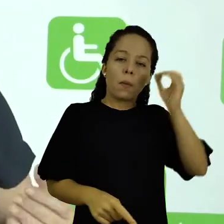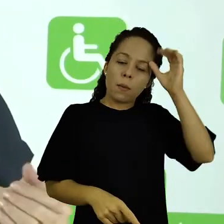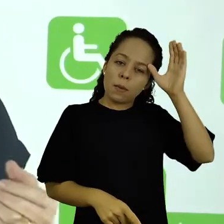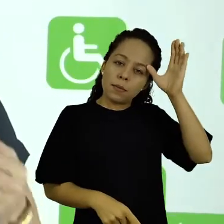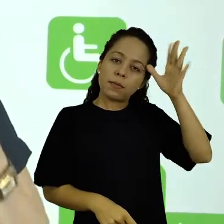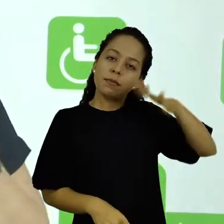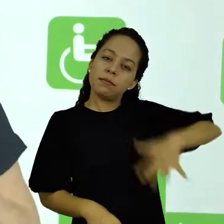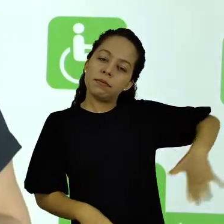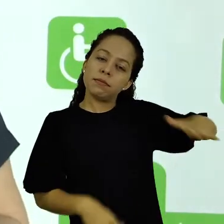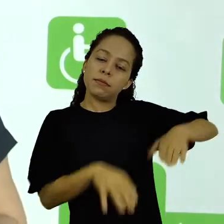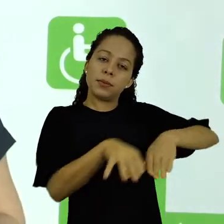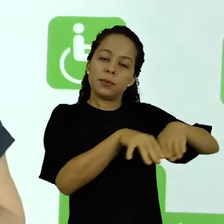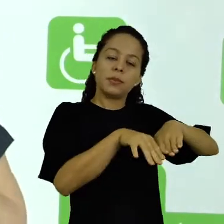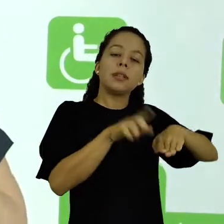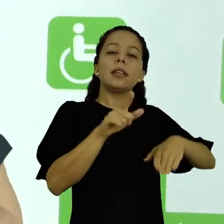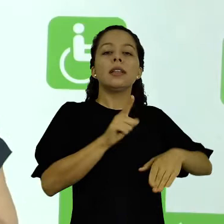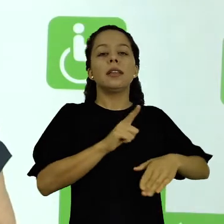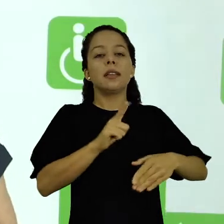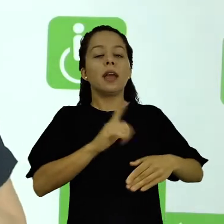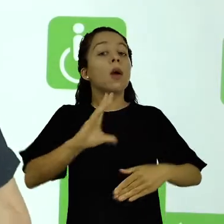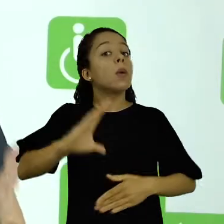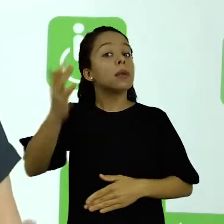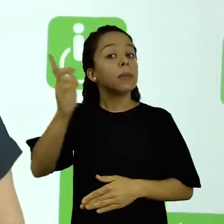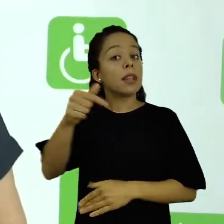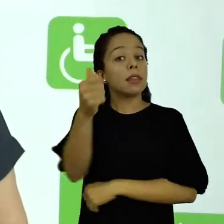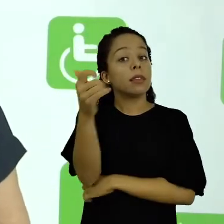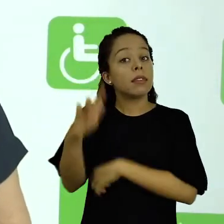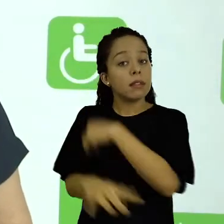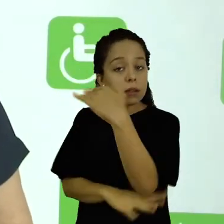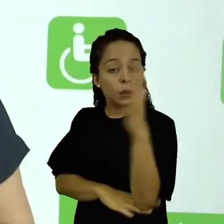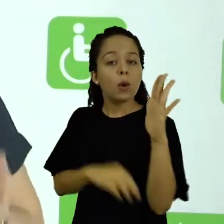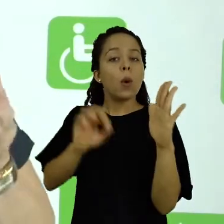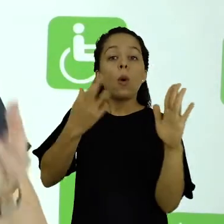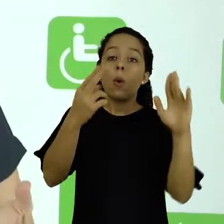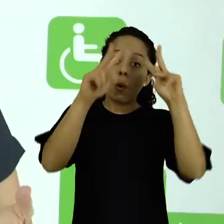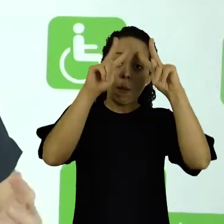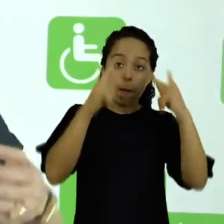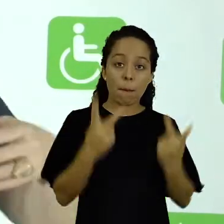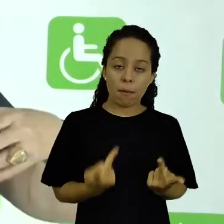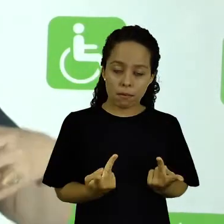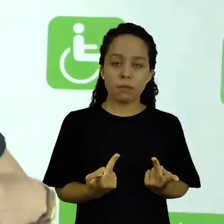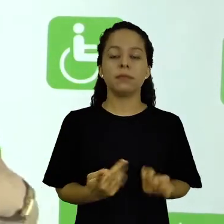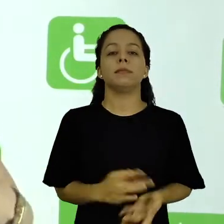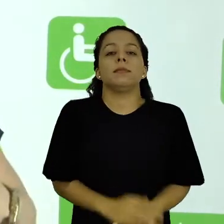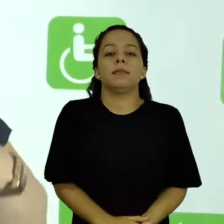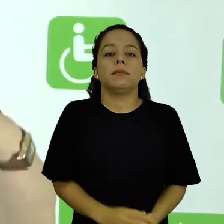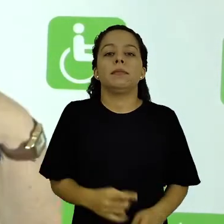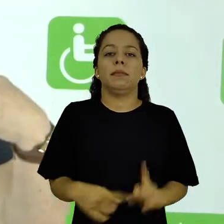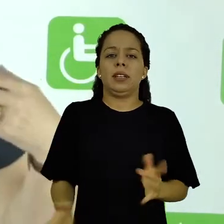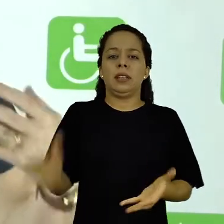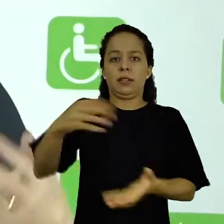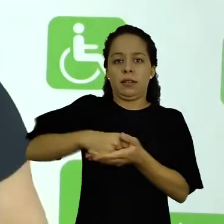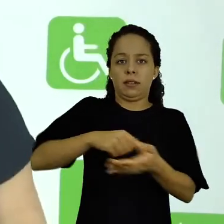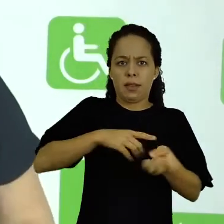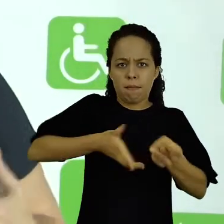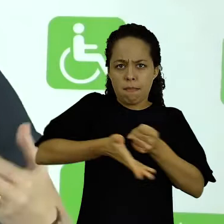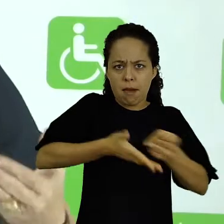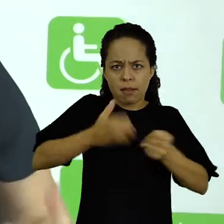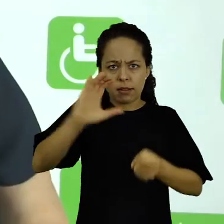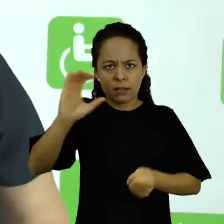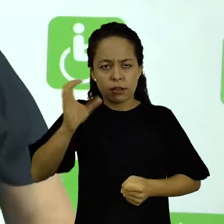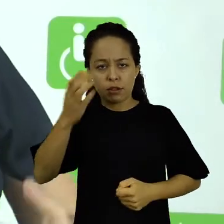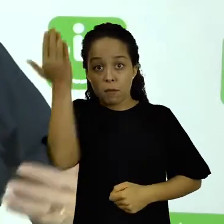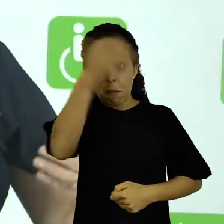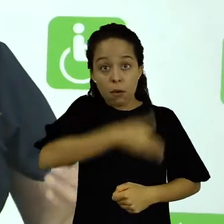relacionado a fenômenos naturais e também a fenômenos humanos. Mas ele não tem esse embasamento